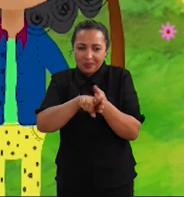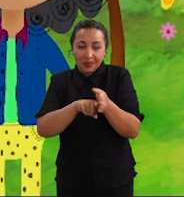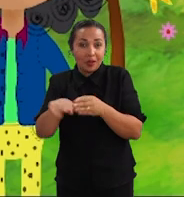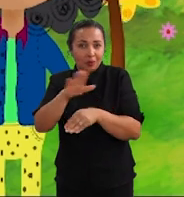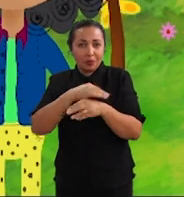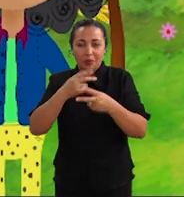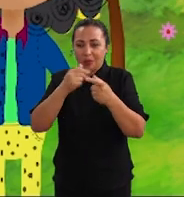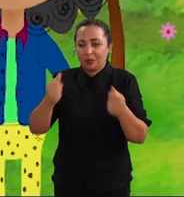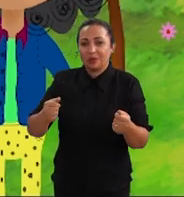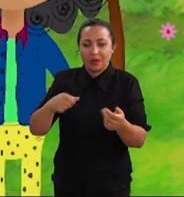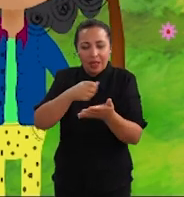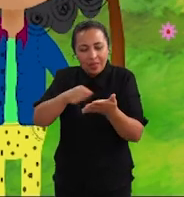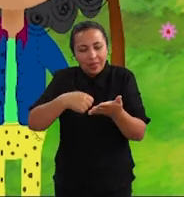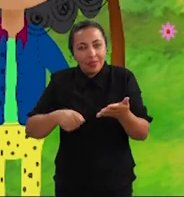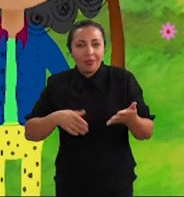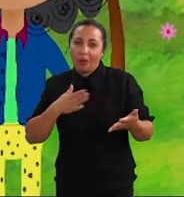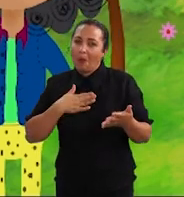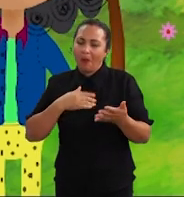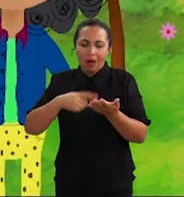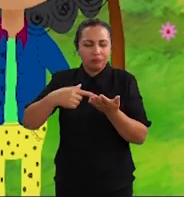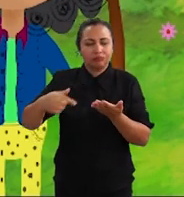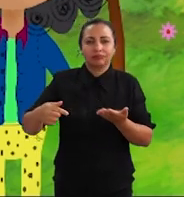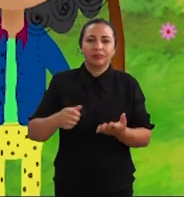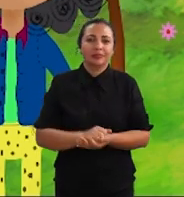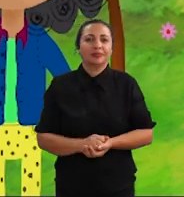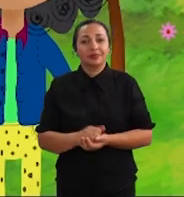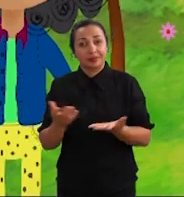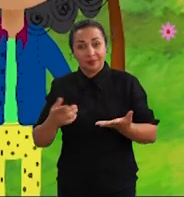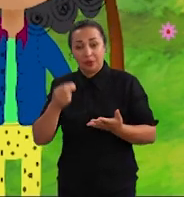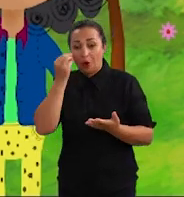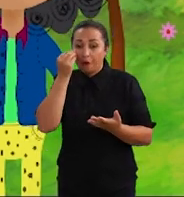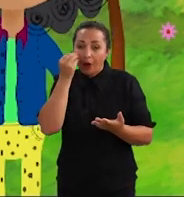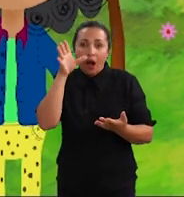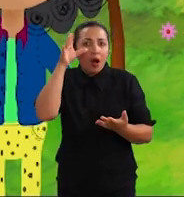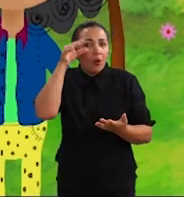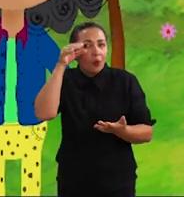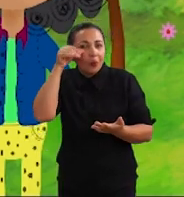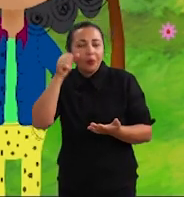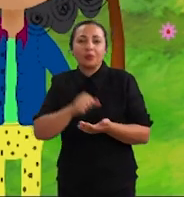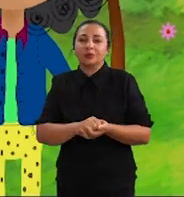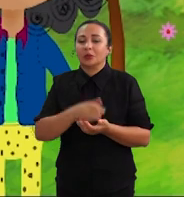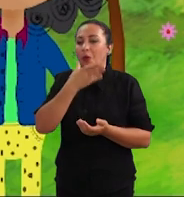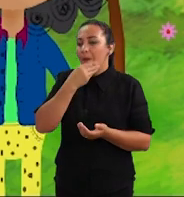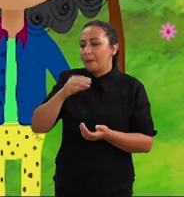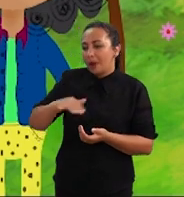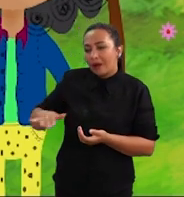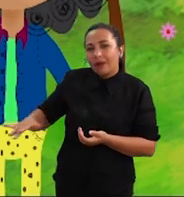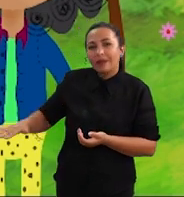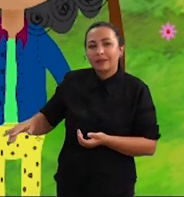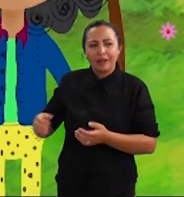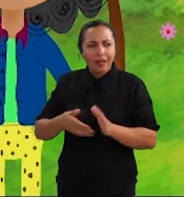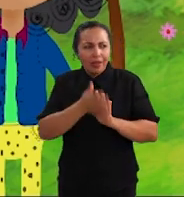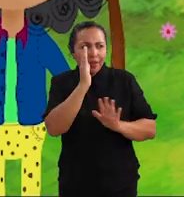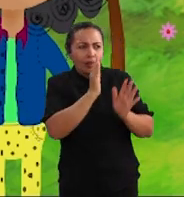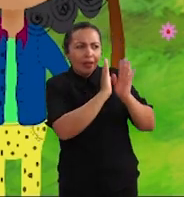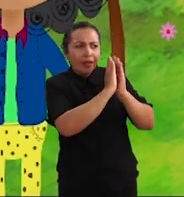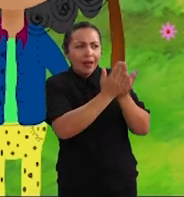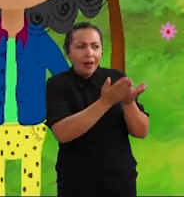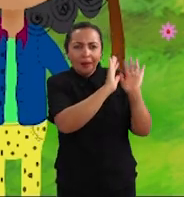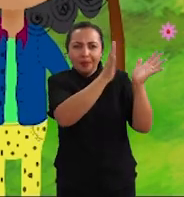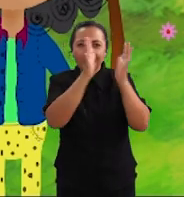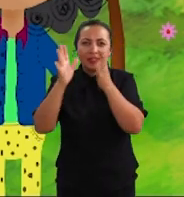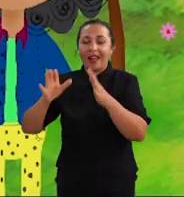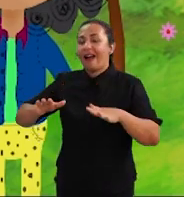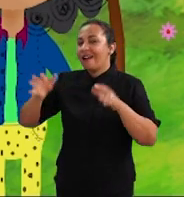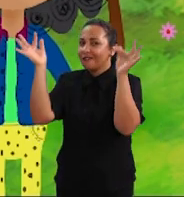coisas e depois anotar no meu livro. Agora mesmo, eu vi algo curioso. Os meninos saíram da biblioteca super